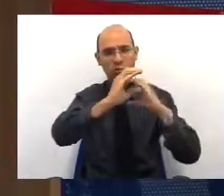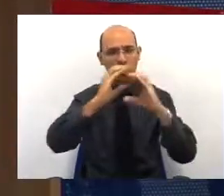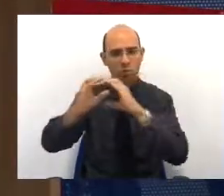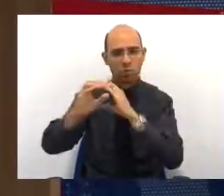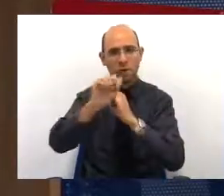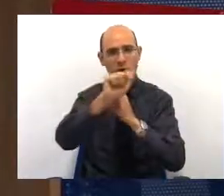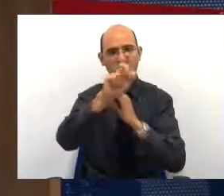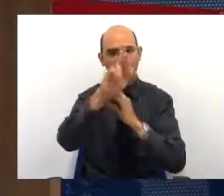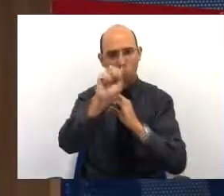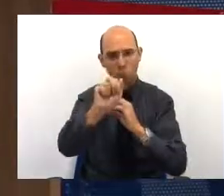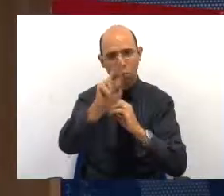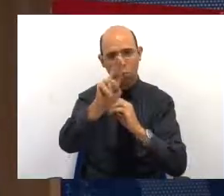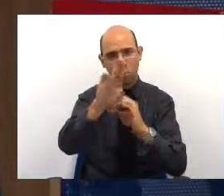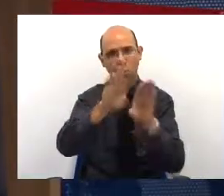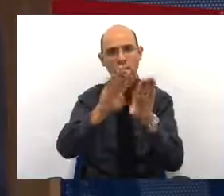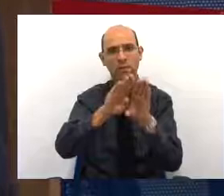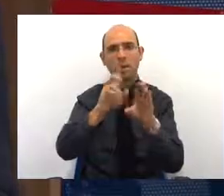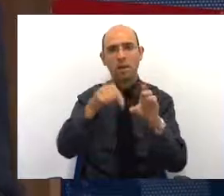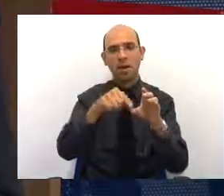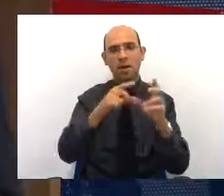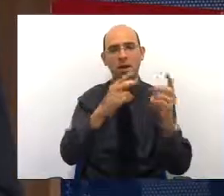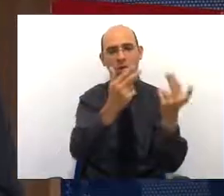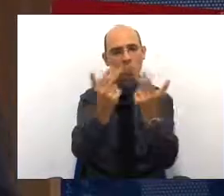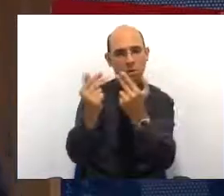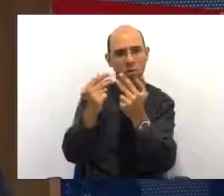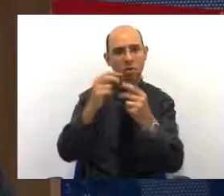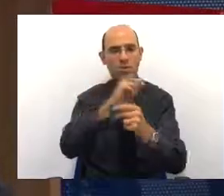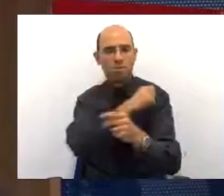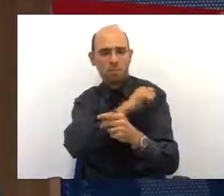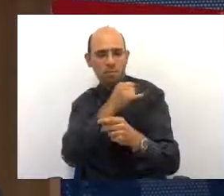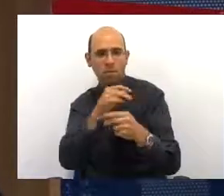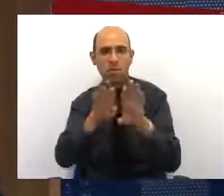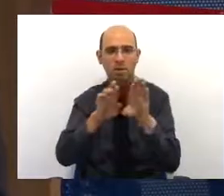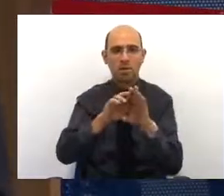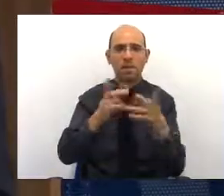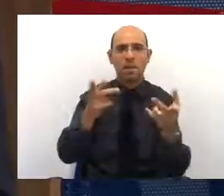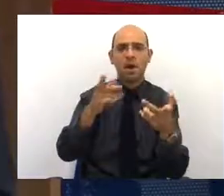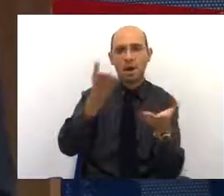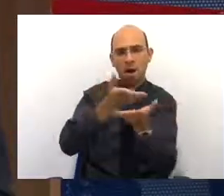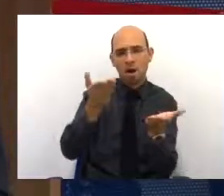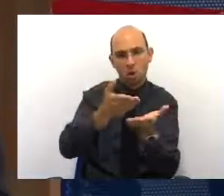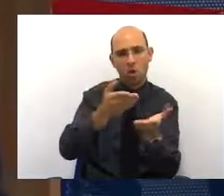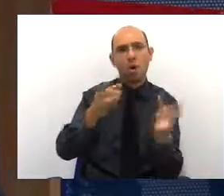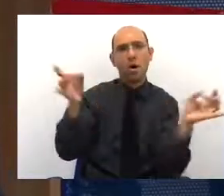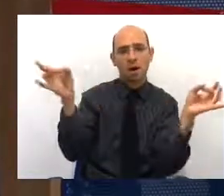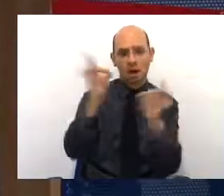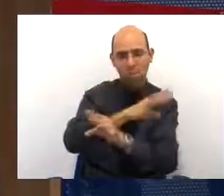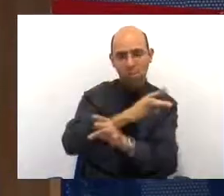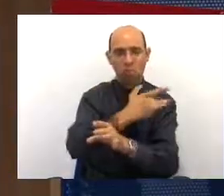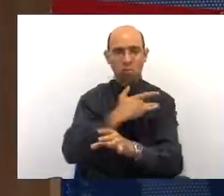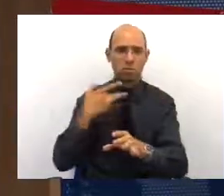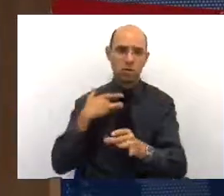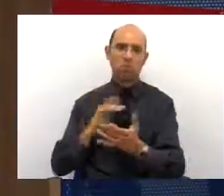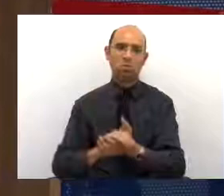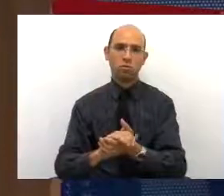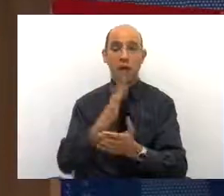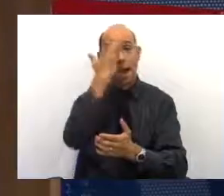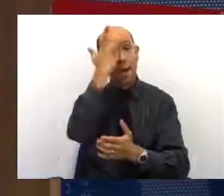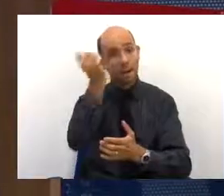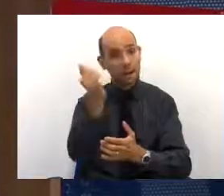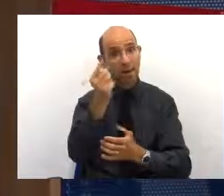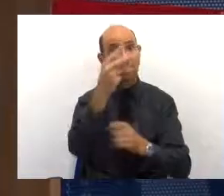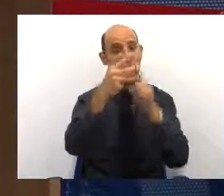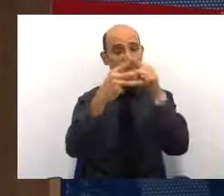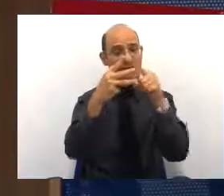Agru, Coordenadoria de Igualdade Racial e Prefe, Secretaria de Habitação e terminamos agora então com a Secretaria de Saúde. Amanhã estão previstas